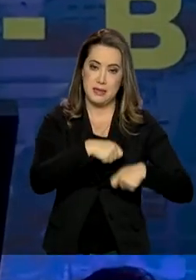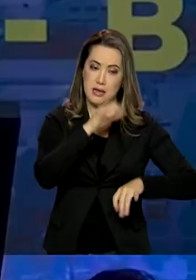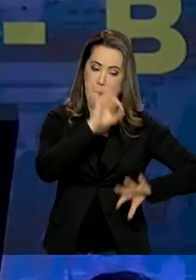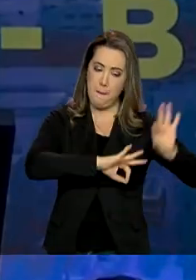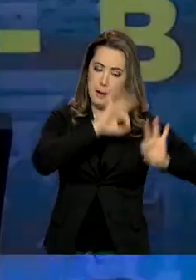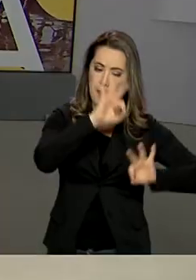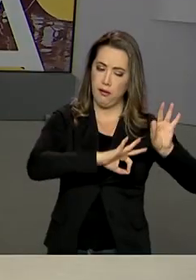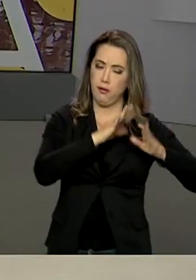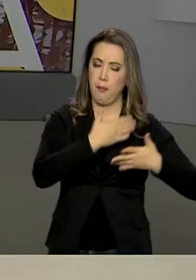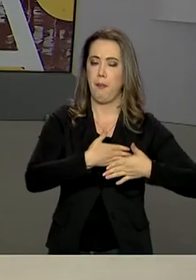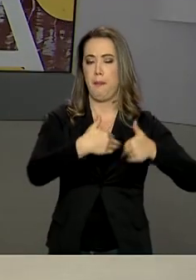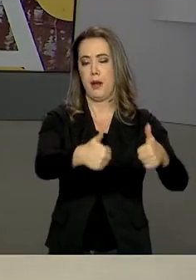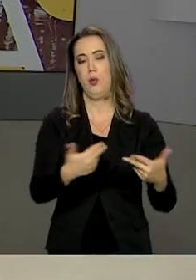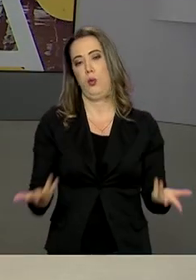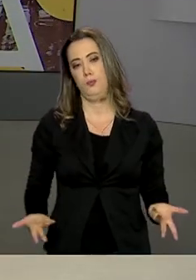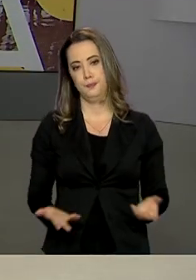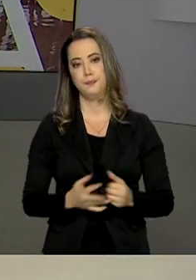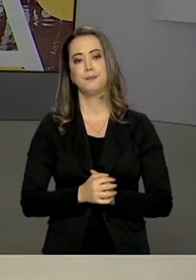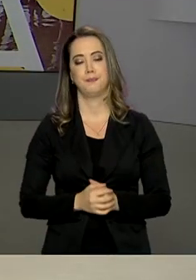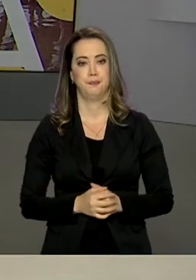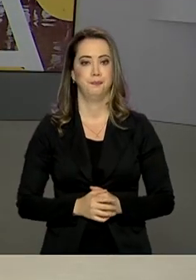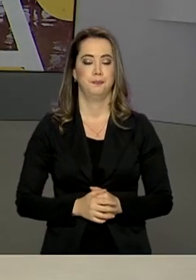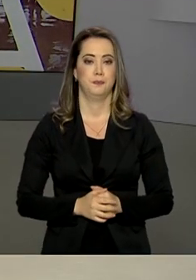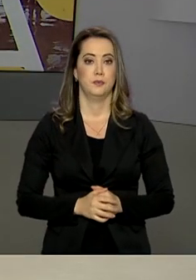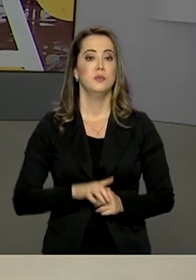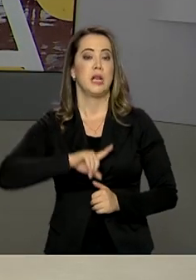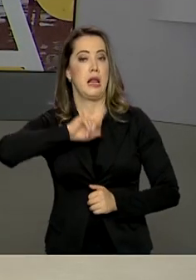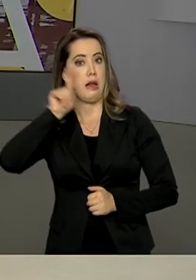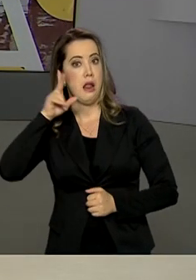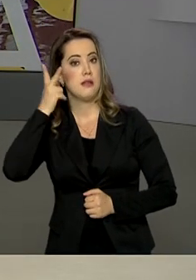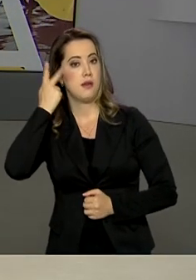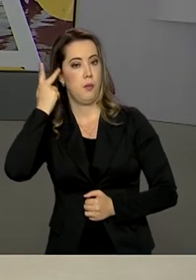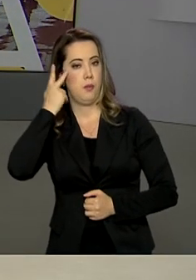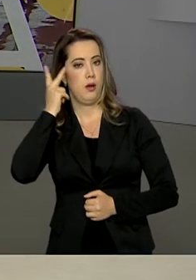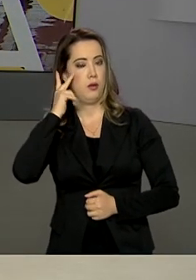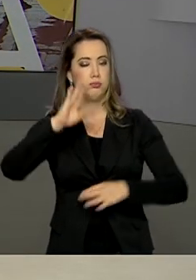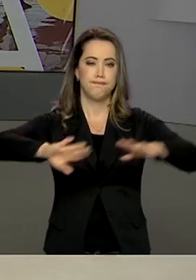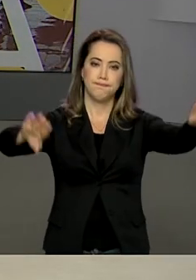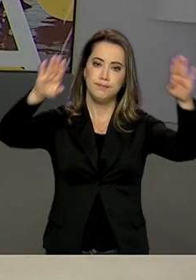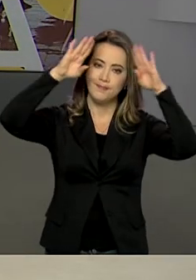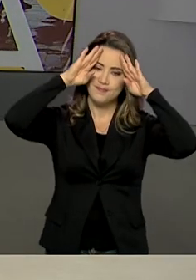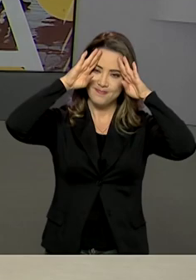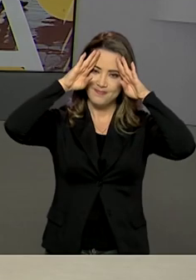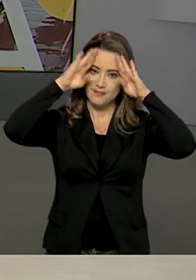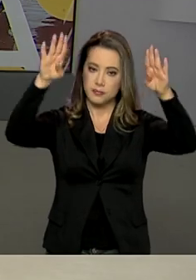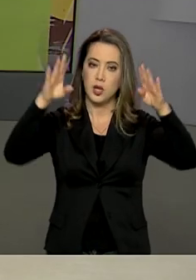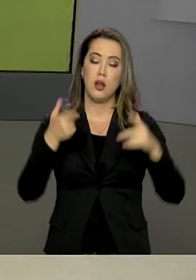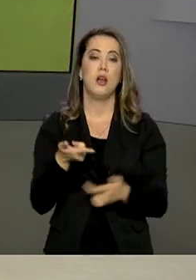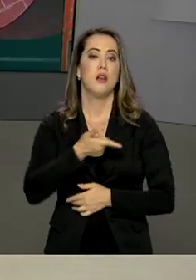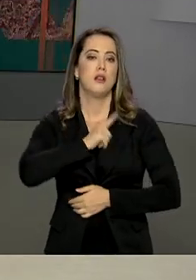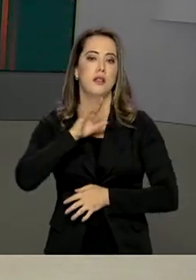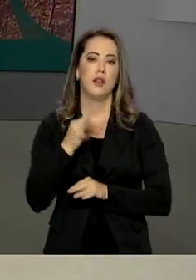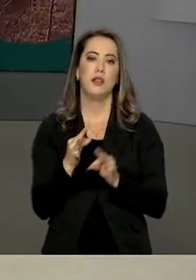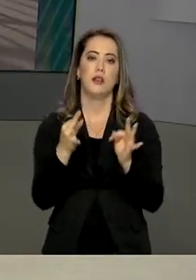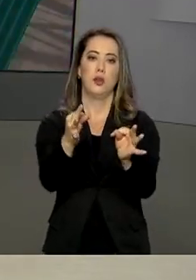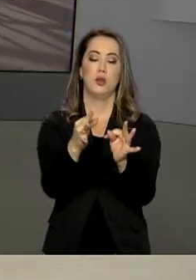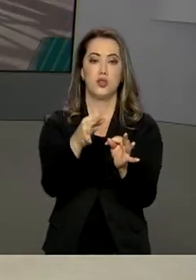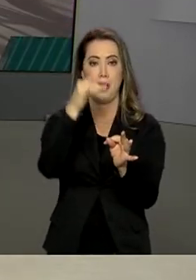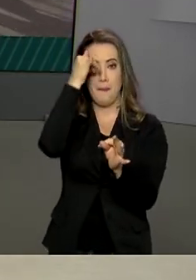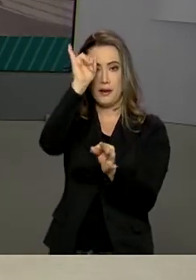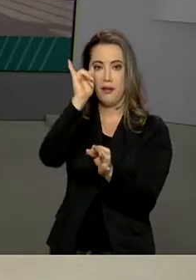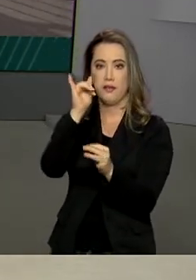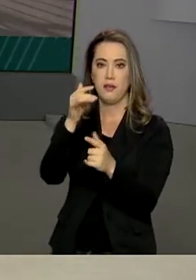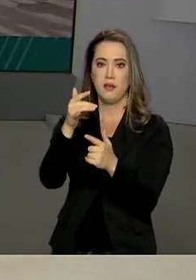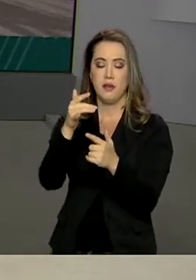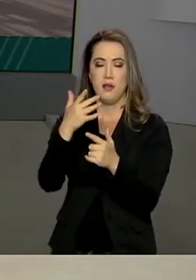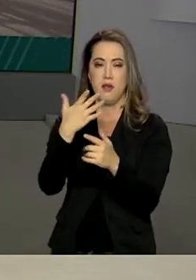infraestrutura. Em São Paulo, o aeroporto de Congonhas vai ganhar uma tecnologia para conter aviões em processo